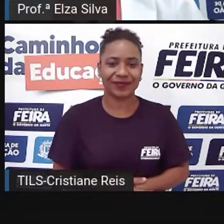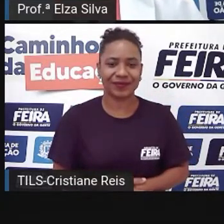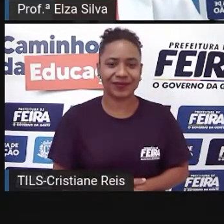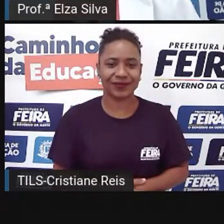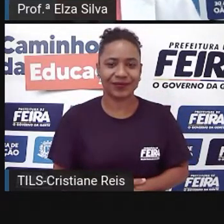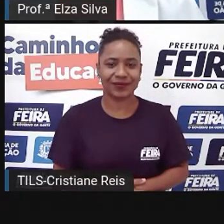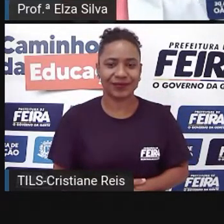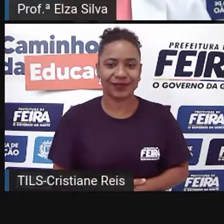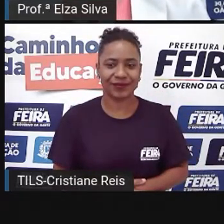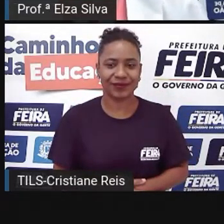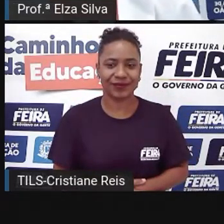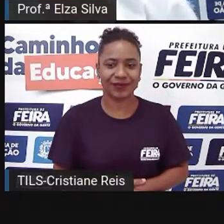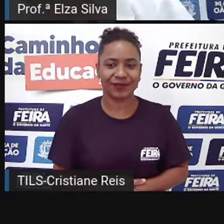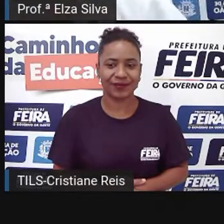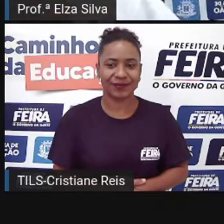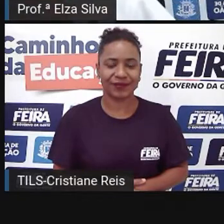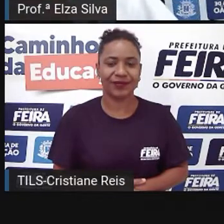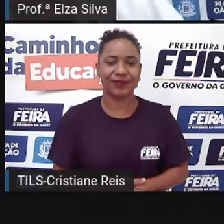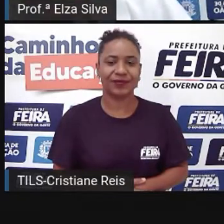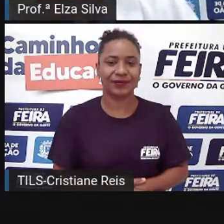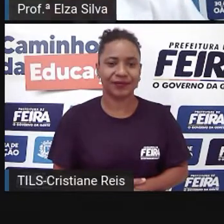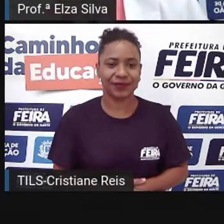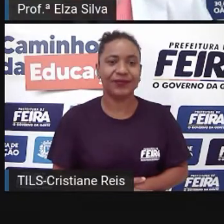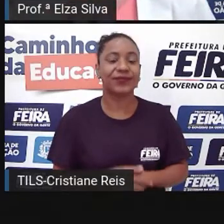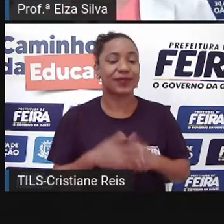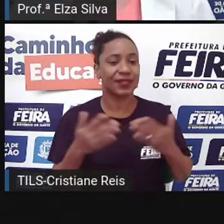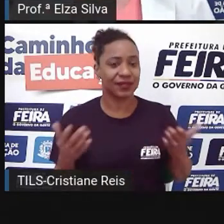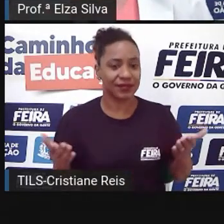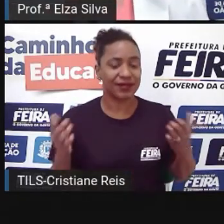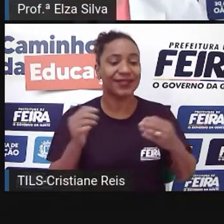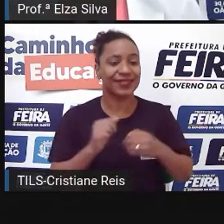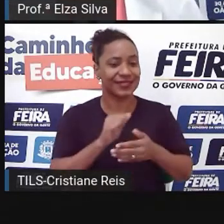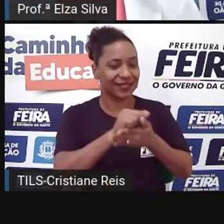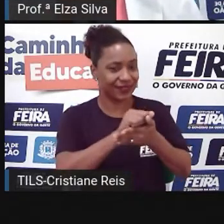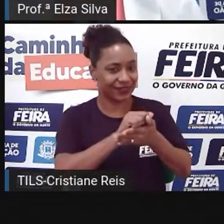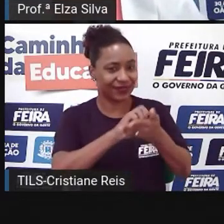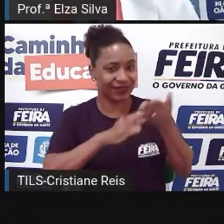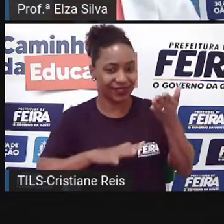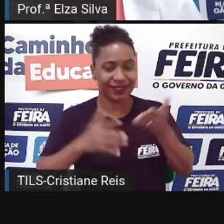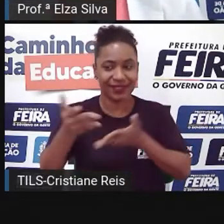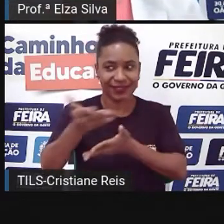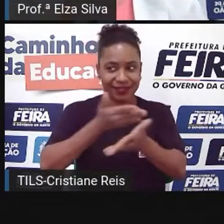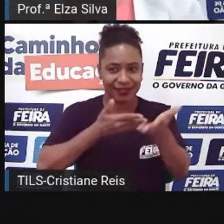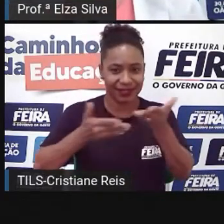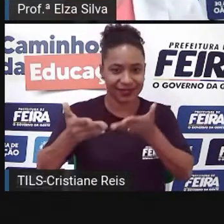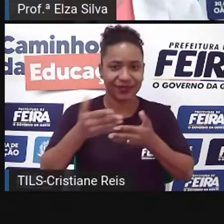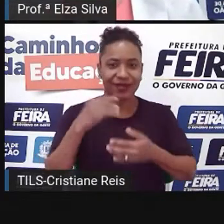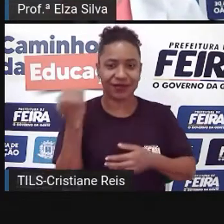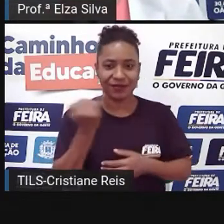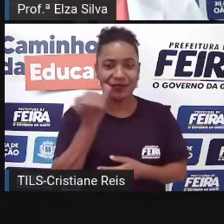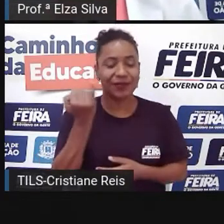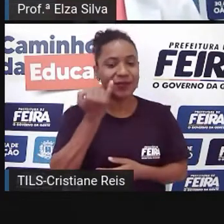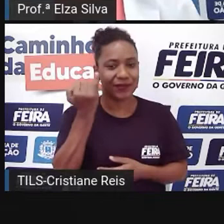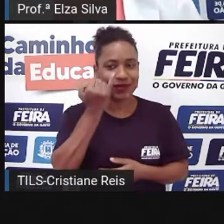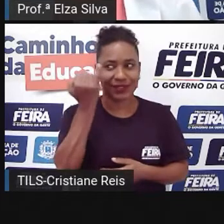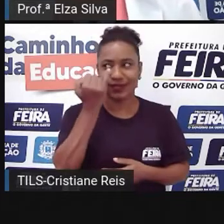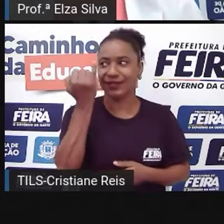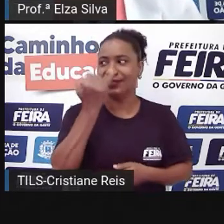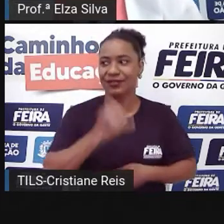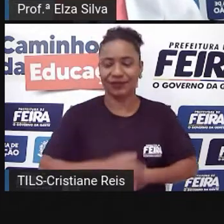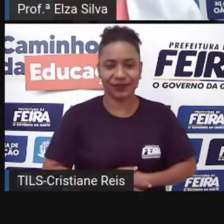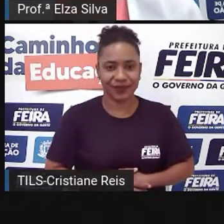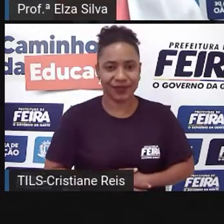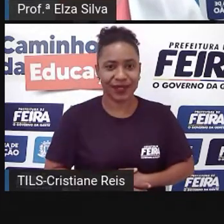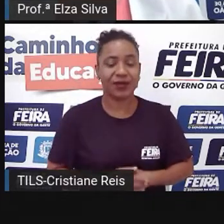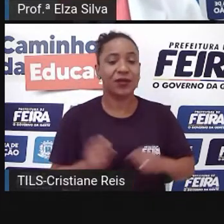Lembrando que essas atividades interativas A gente sempre deixa para vocês o link Lá no canal da CEDUC no YouTube Para que vocês